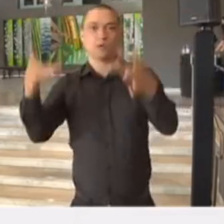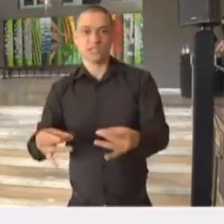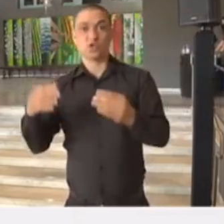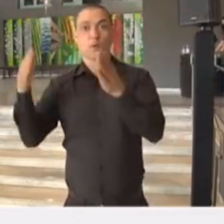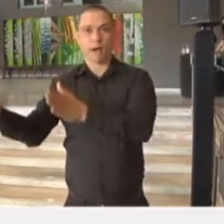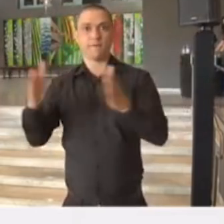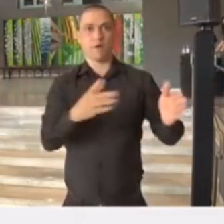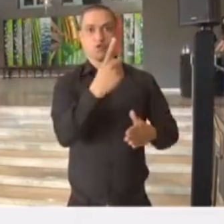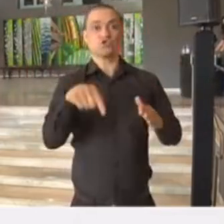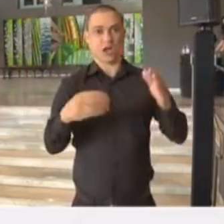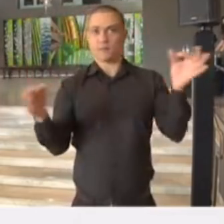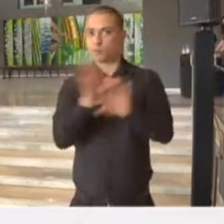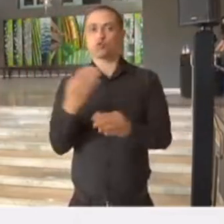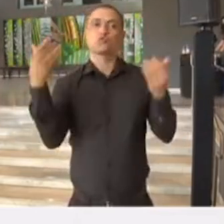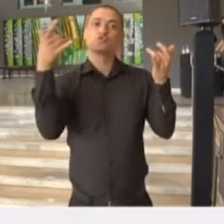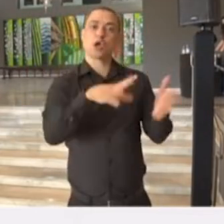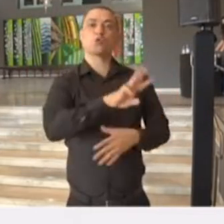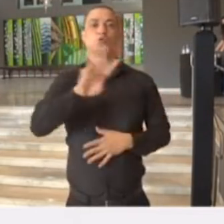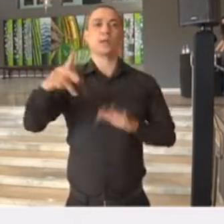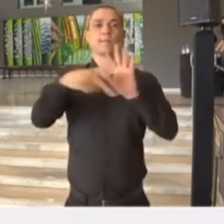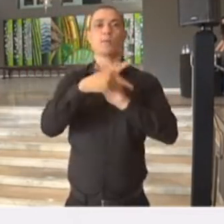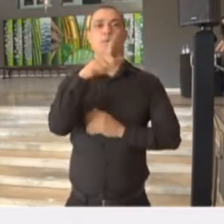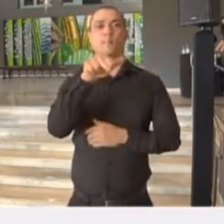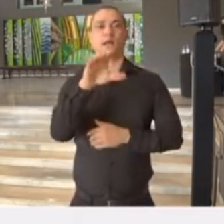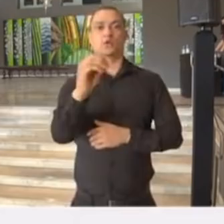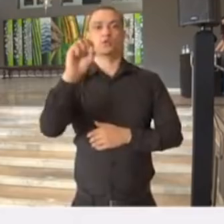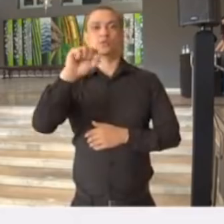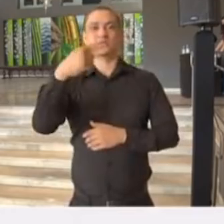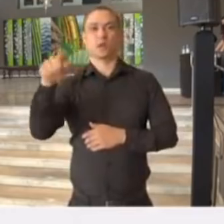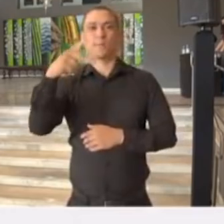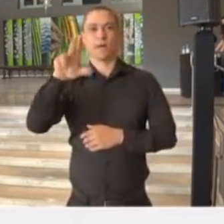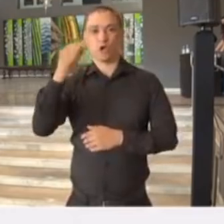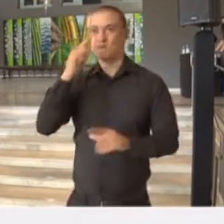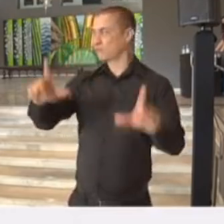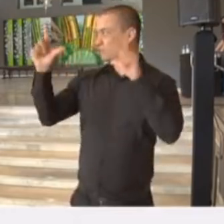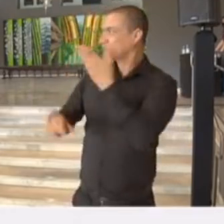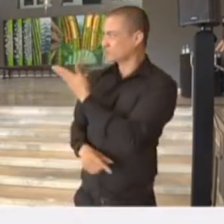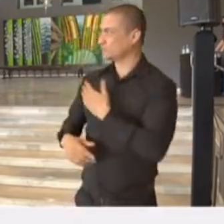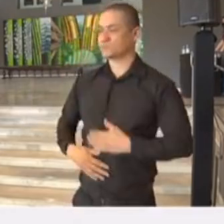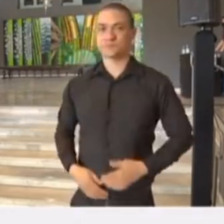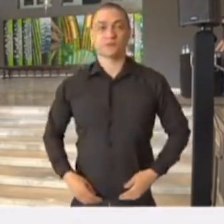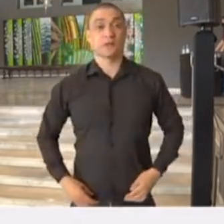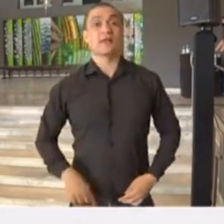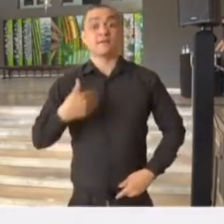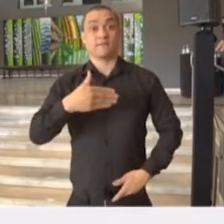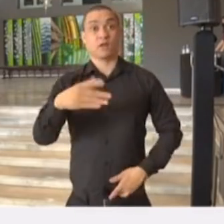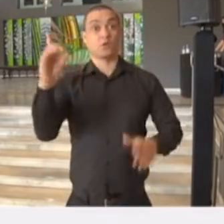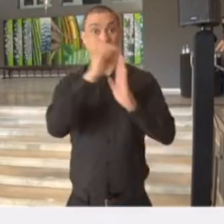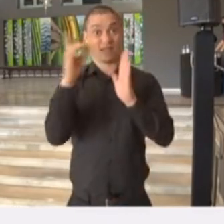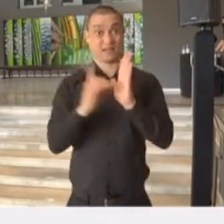já no site do Plano São Paulo, como a gente já pode ver aí na tela. Teremos um decreto